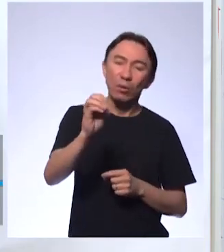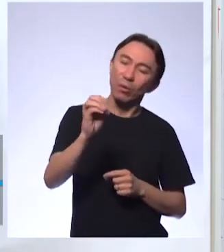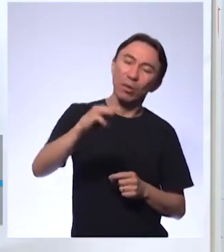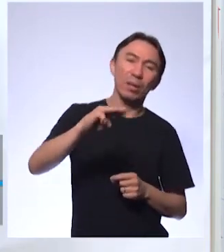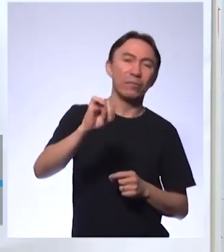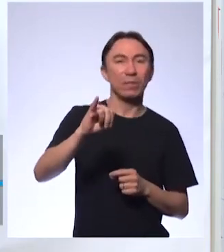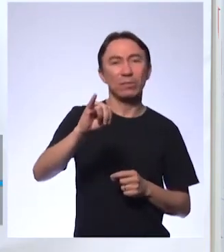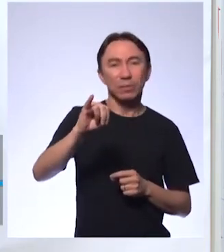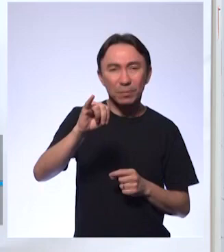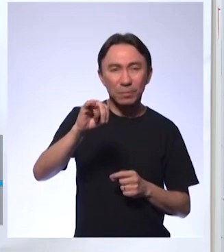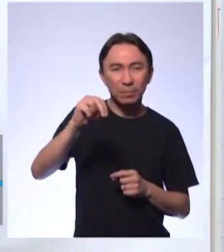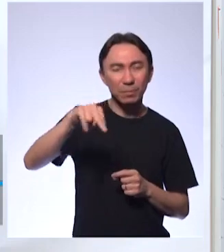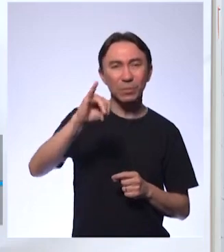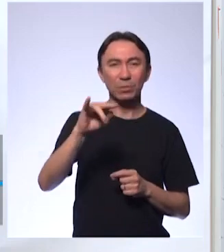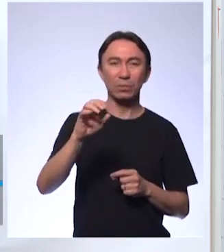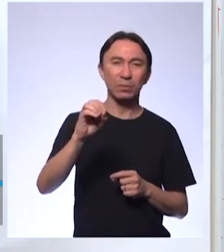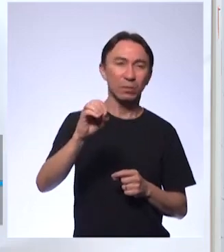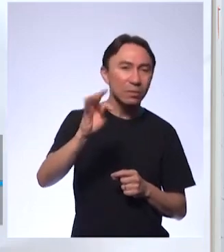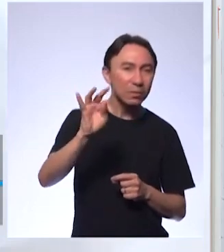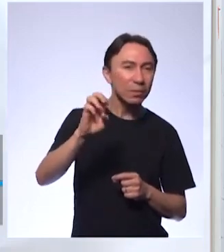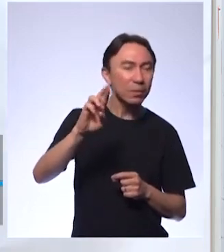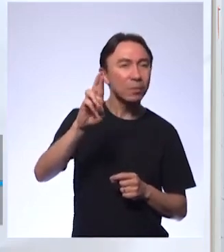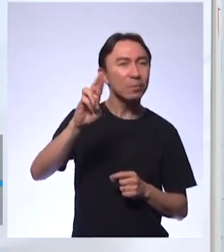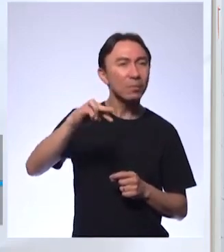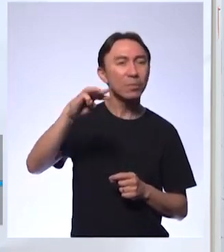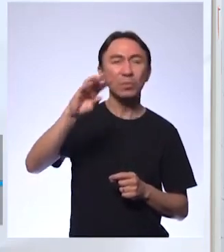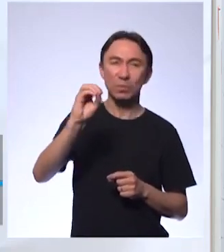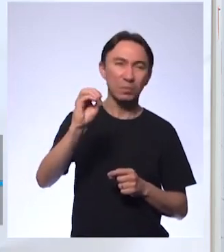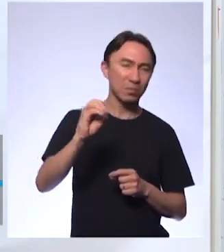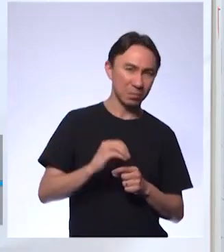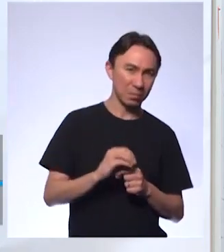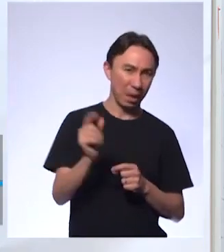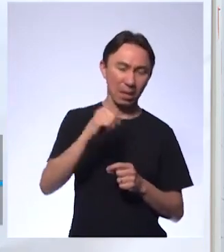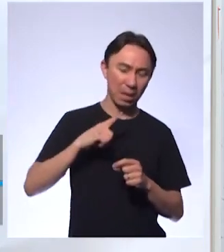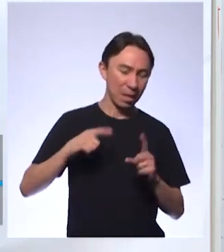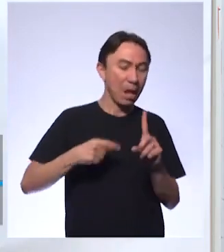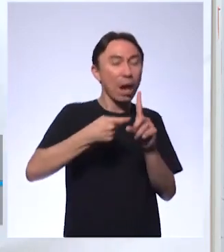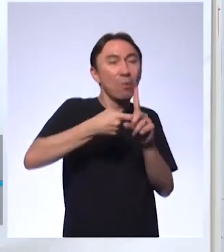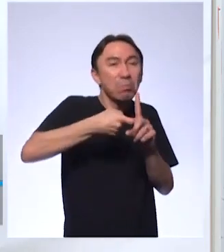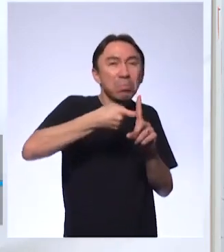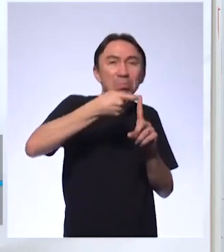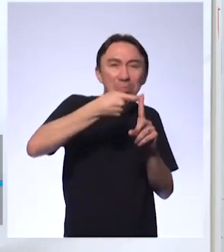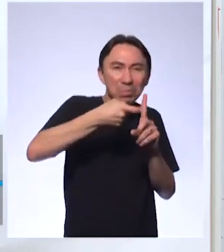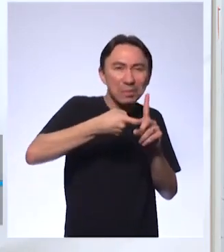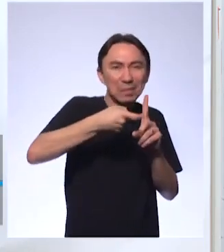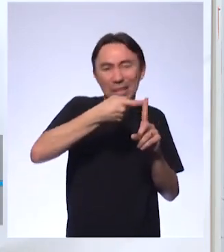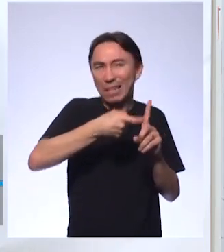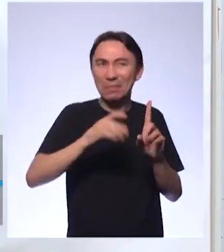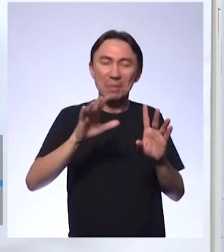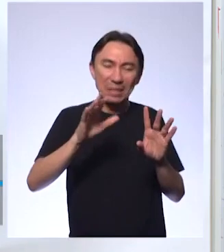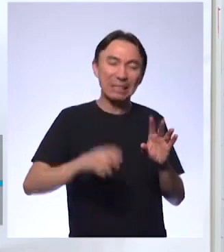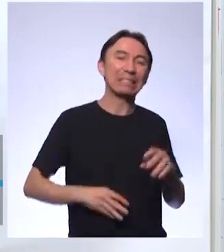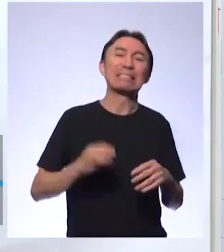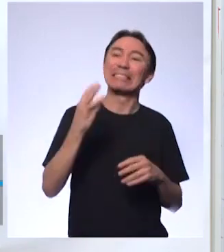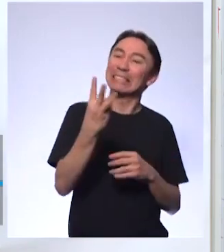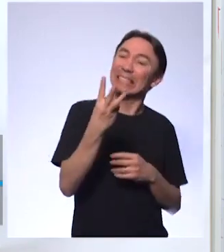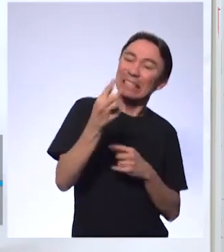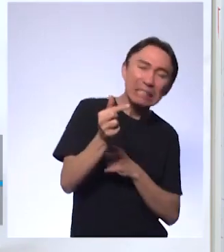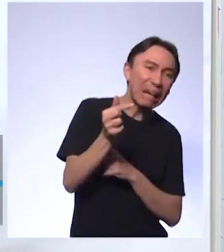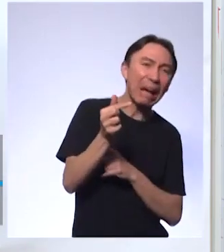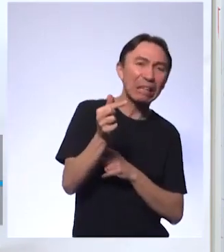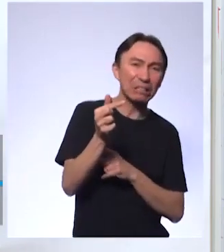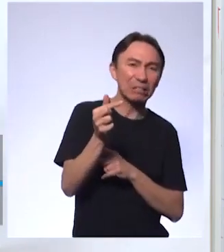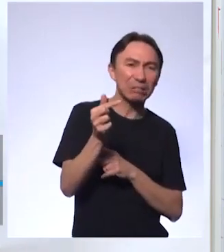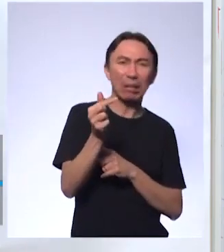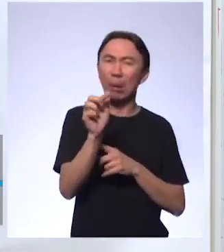O é isso? A gente tem uma temperatura constante no corpo, de 37 graus, 36,5 a nossa, certo? Quando a gente está saudável,